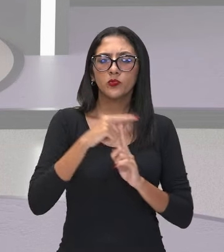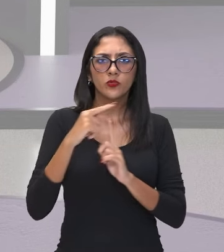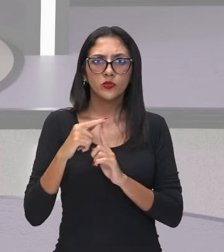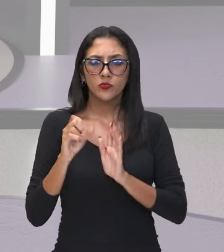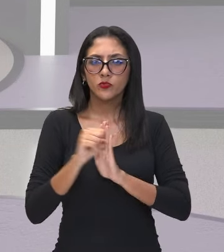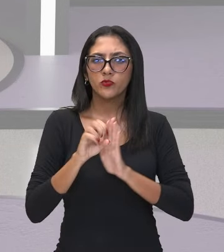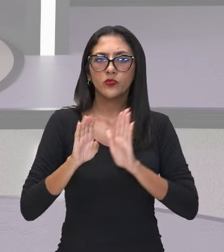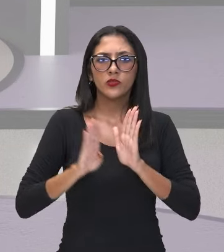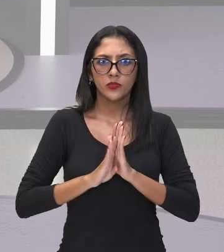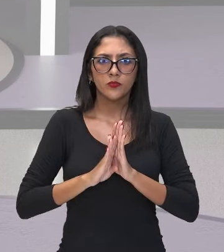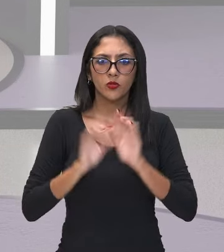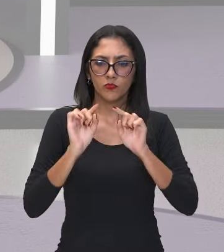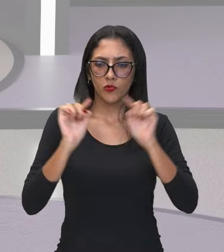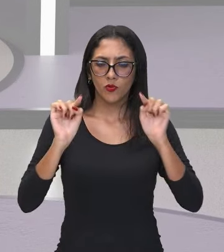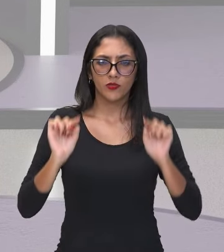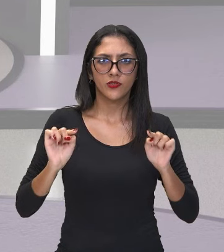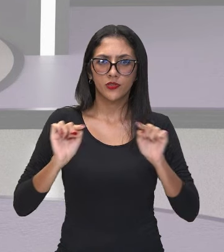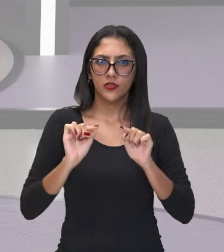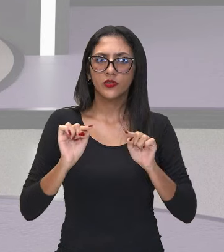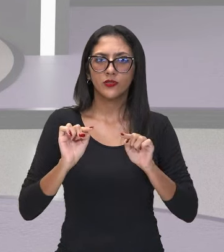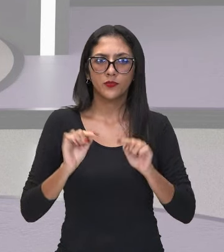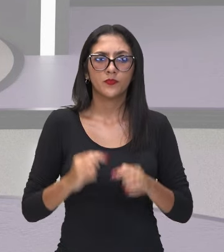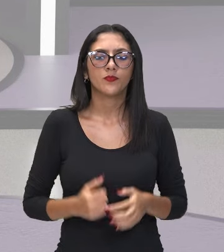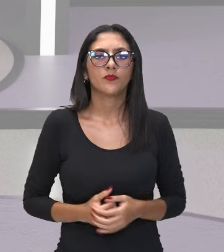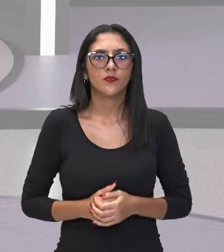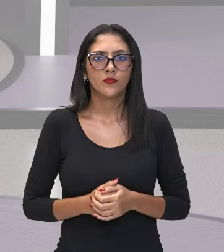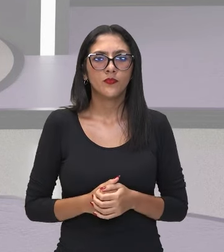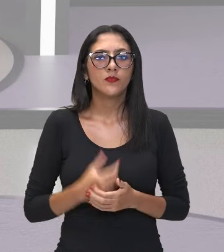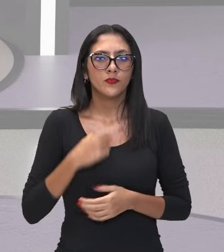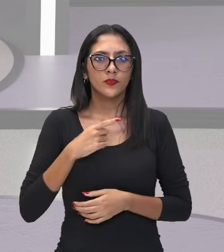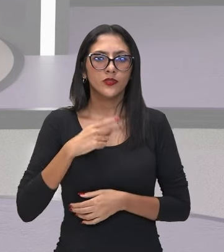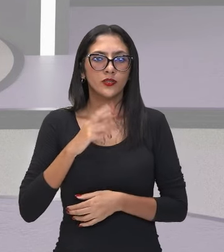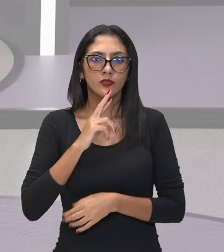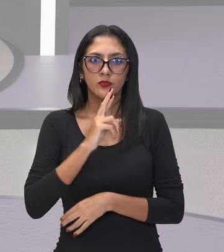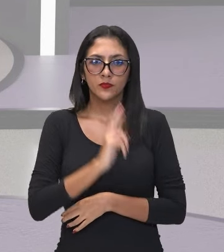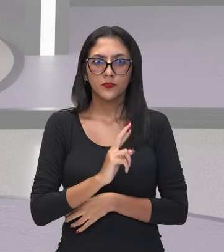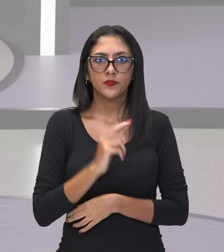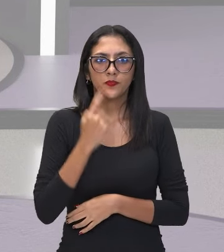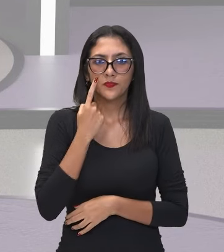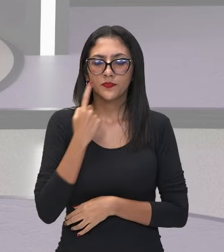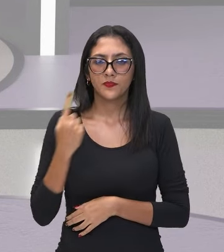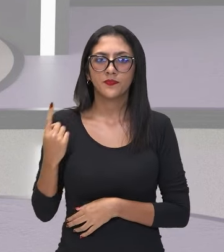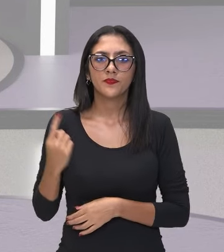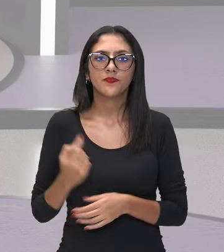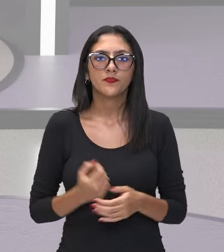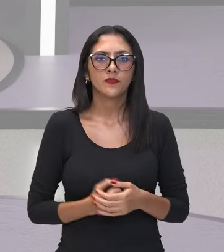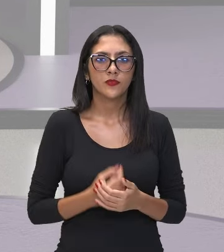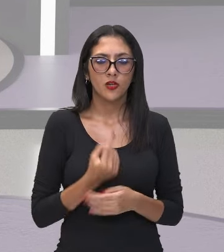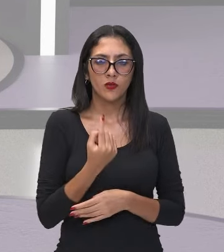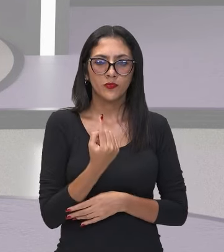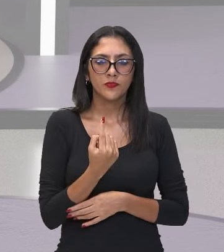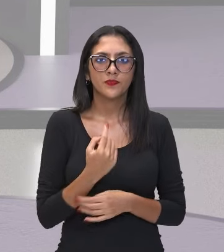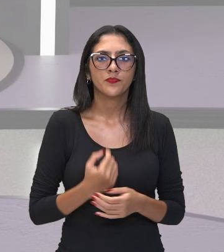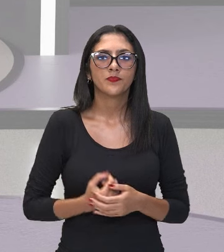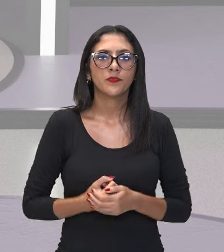a operação dentro do colchete. Que o resultado vai ser... Vamos lá observar. 1. Mas agora observe que